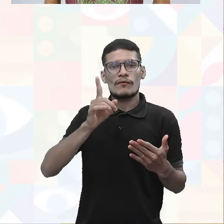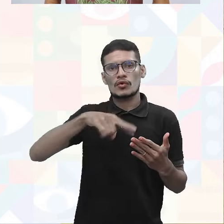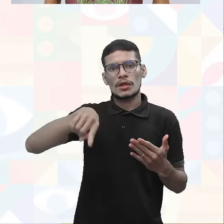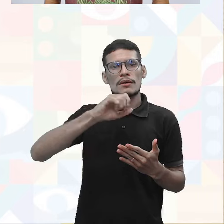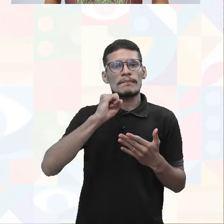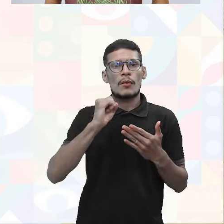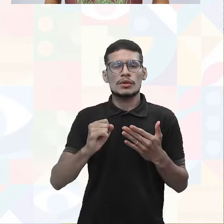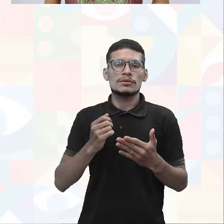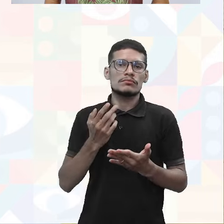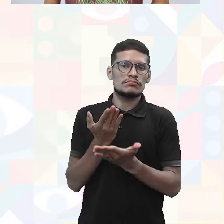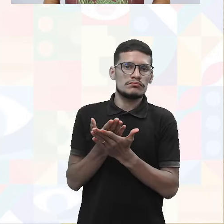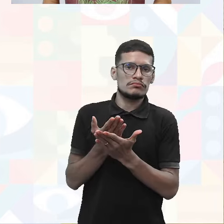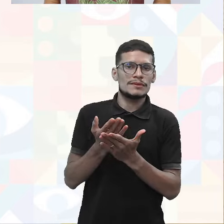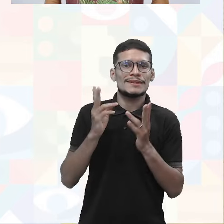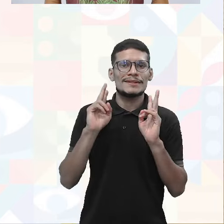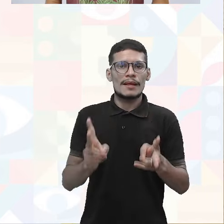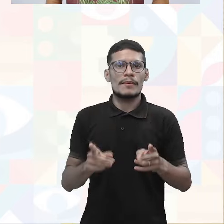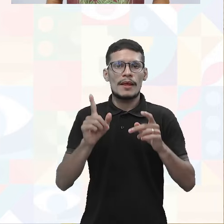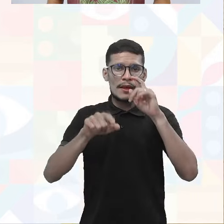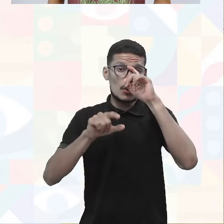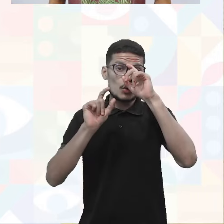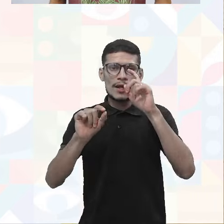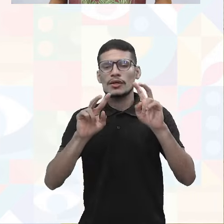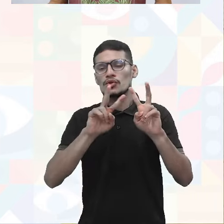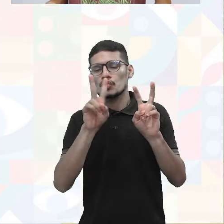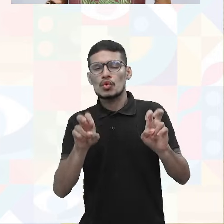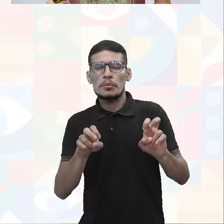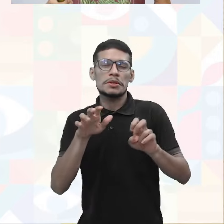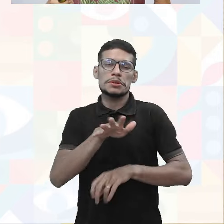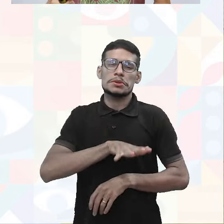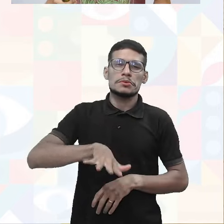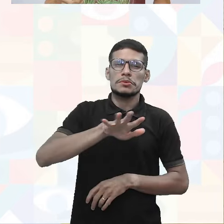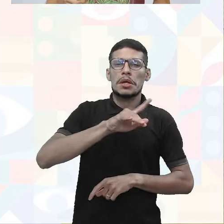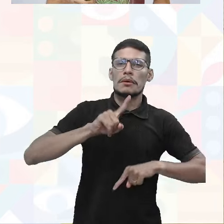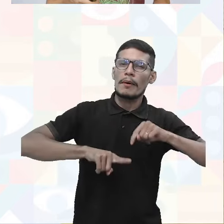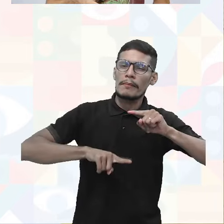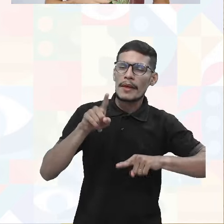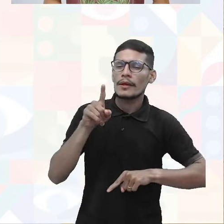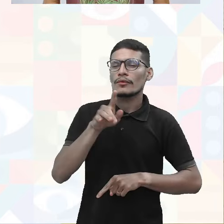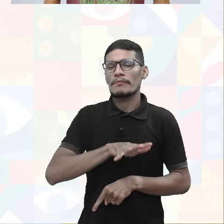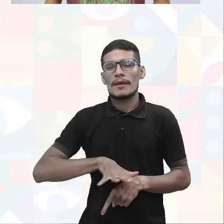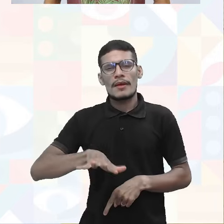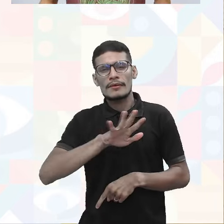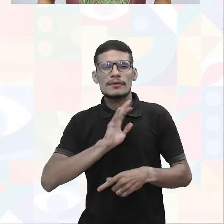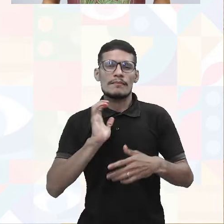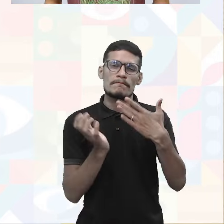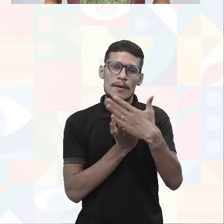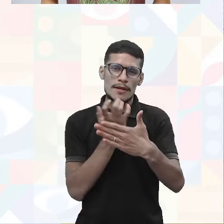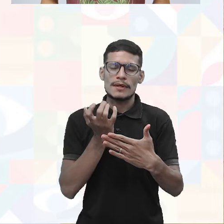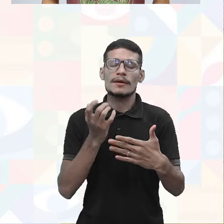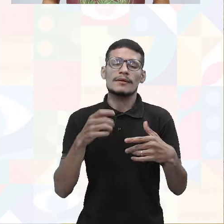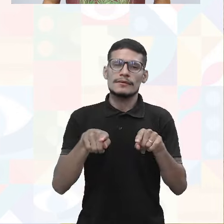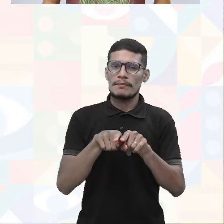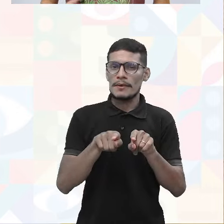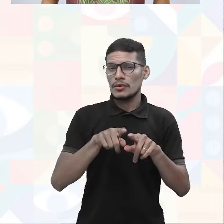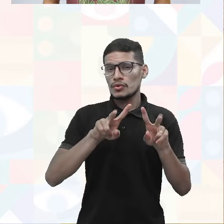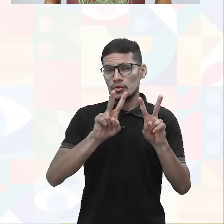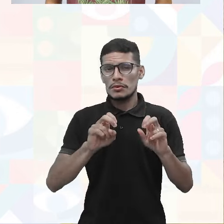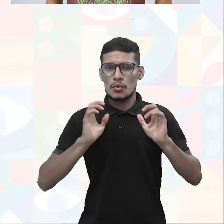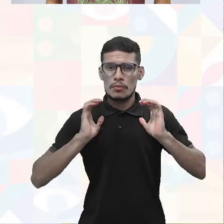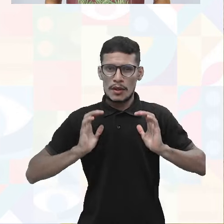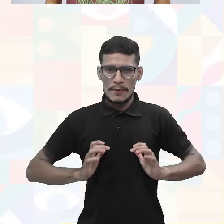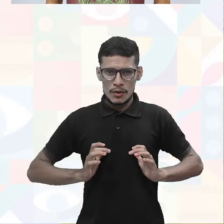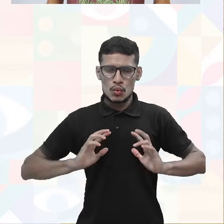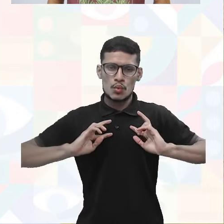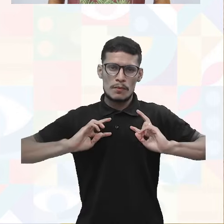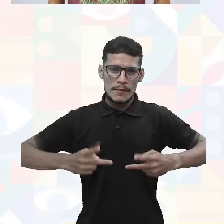observando sempre essa questão de além de toda essa parte de equipamento, de ambiente, da empresa, a questão de comportamento